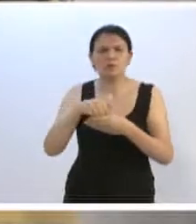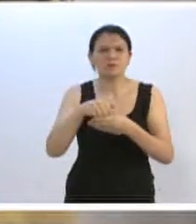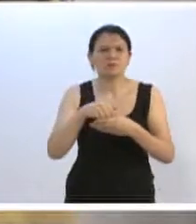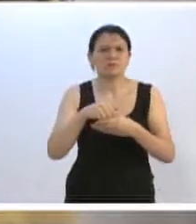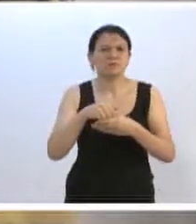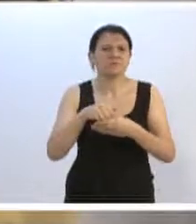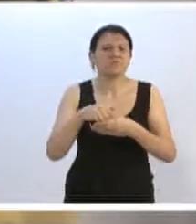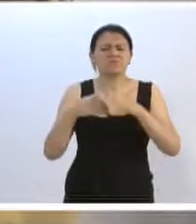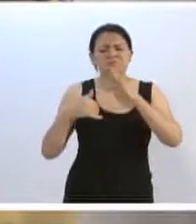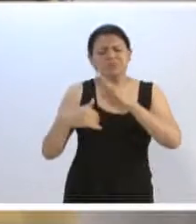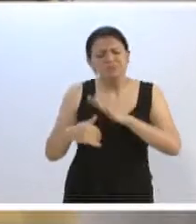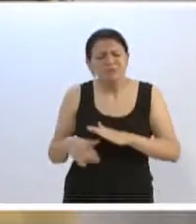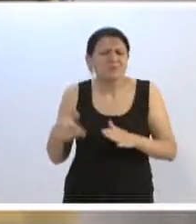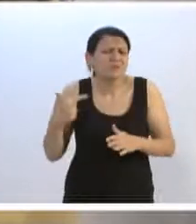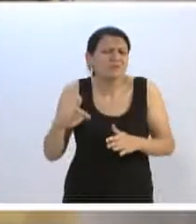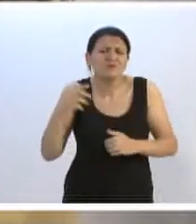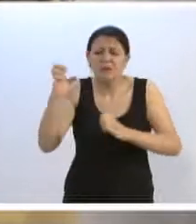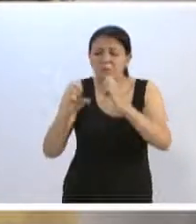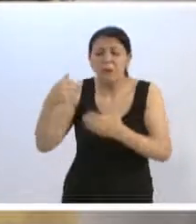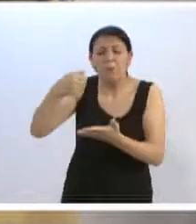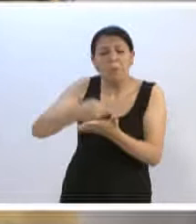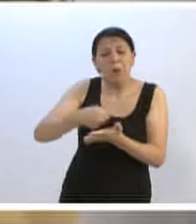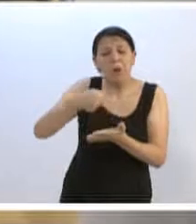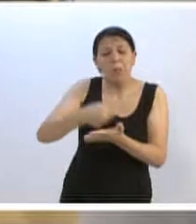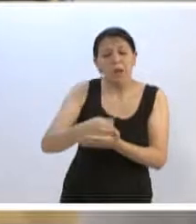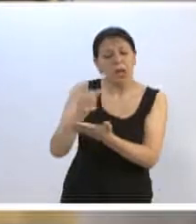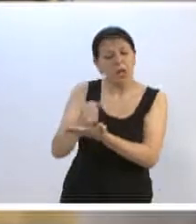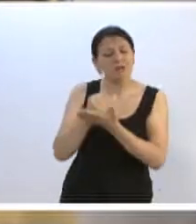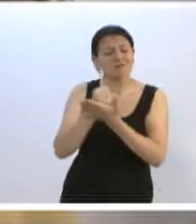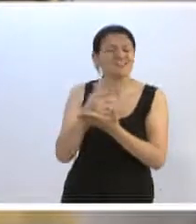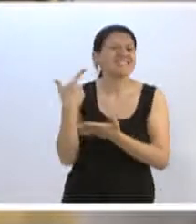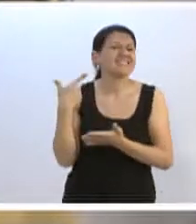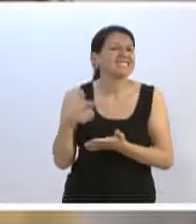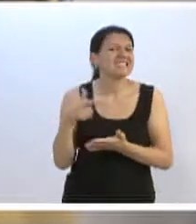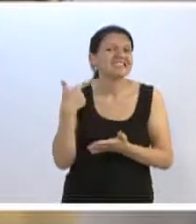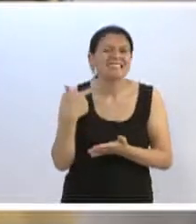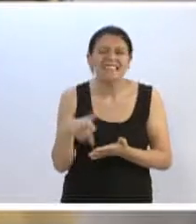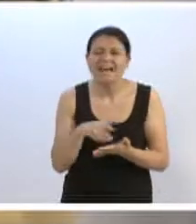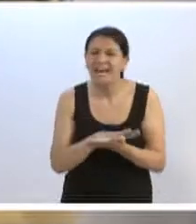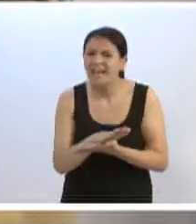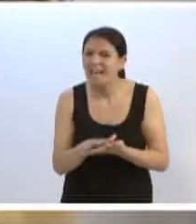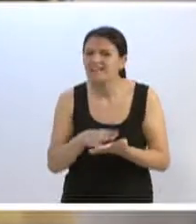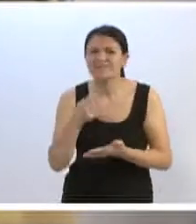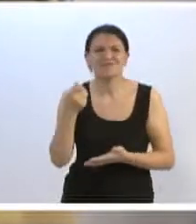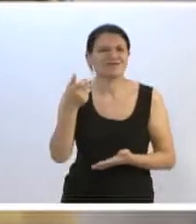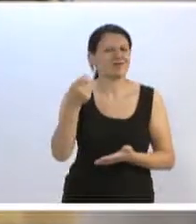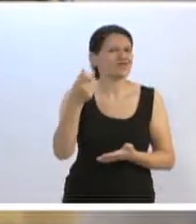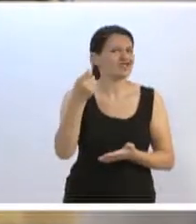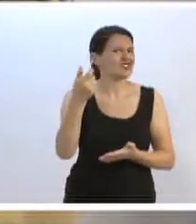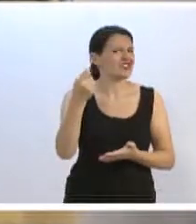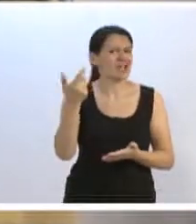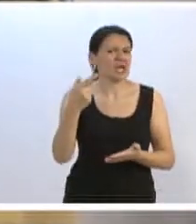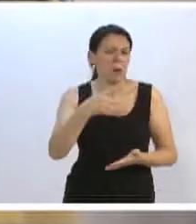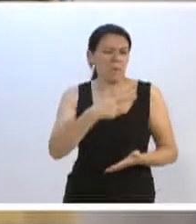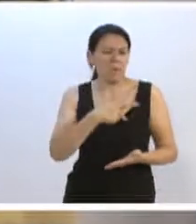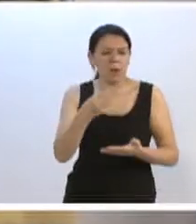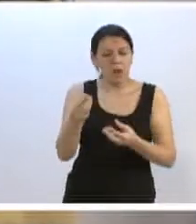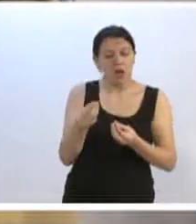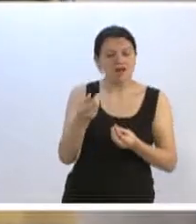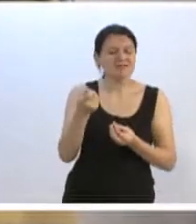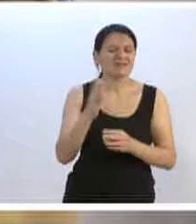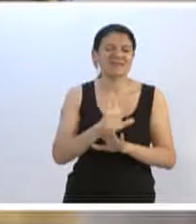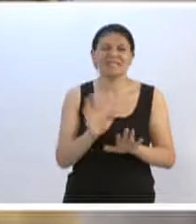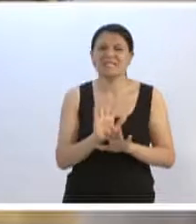estrutura, sem empresário algum nos bancando, sem dever favores, sem o centavo recebido de fundo partidário em nossa conta de campanha,